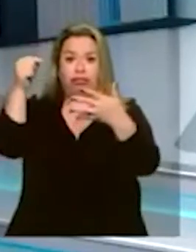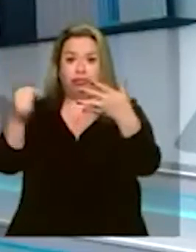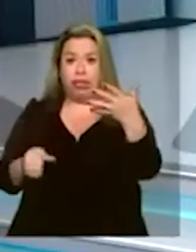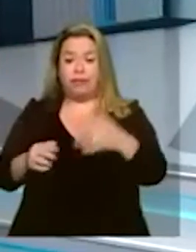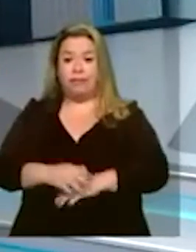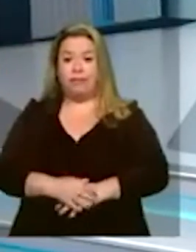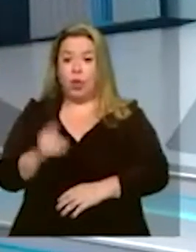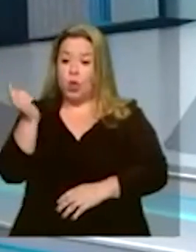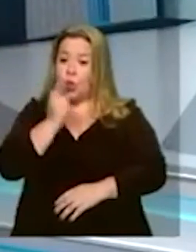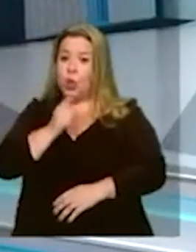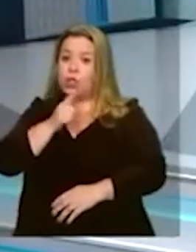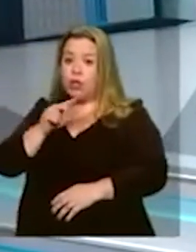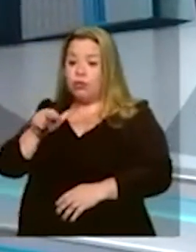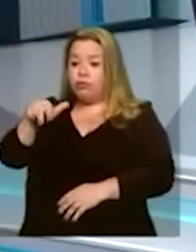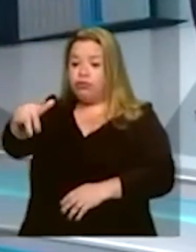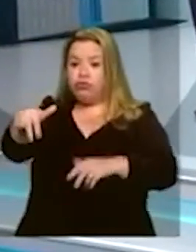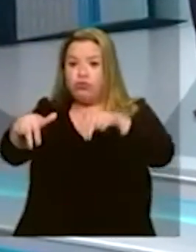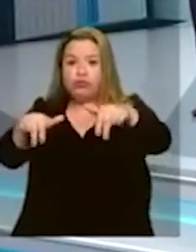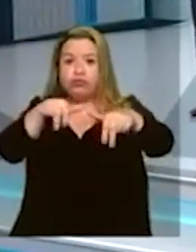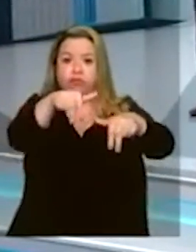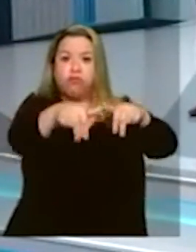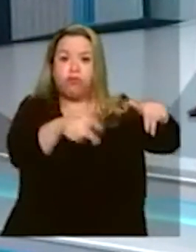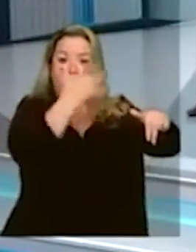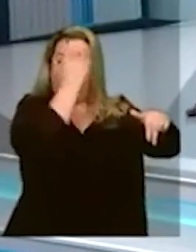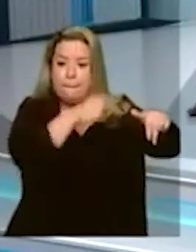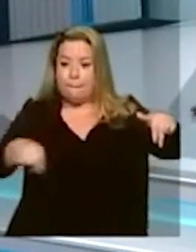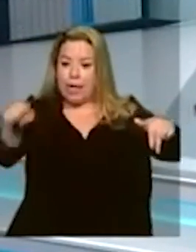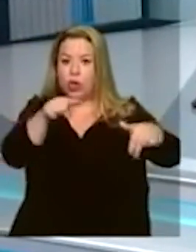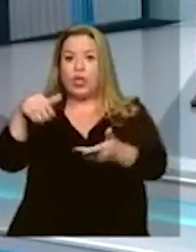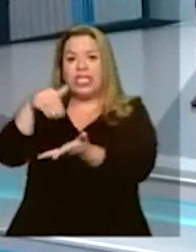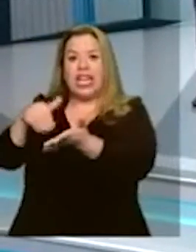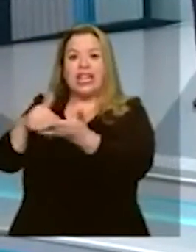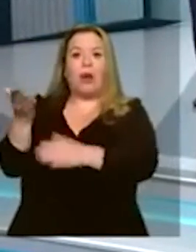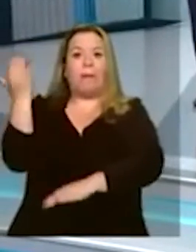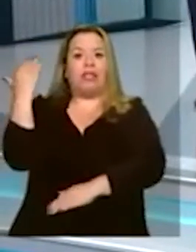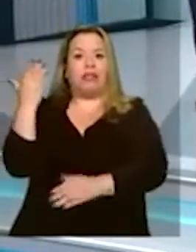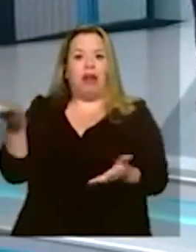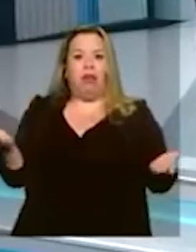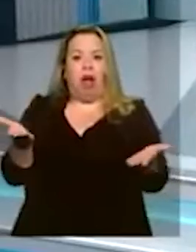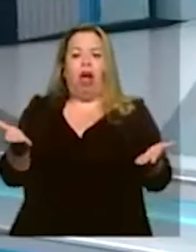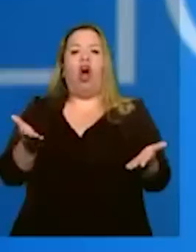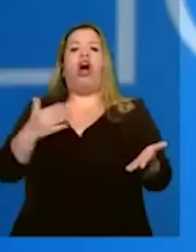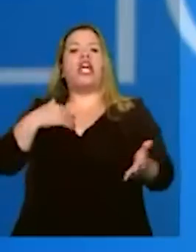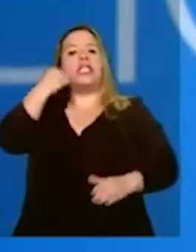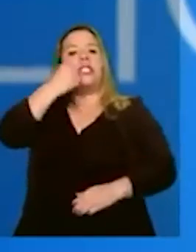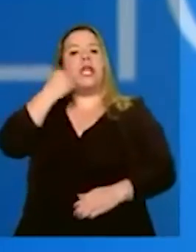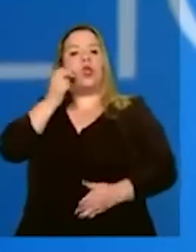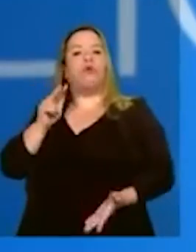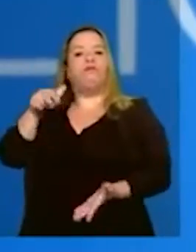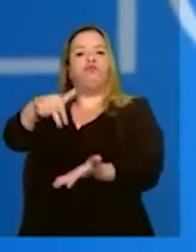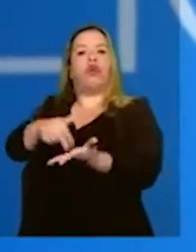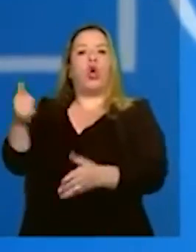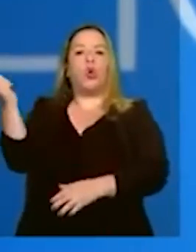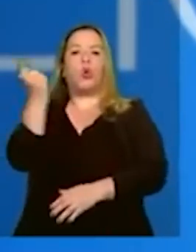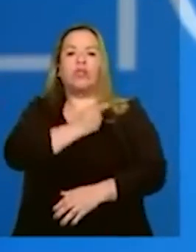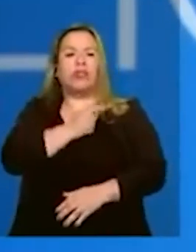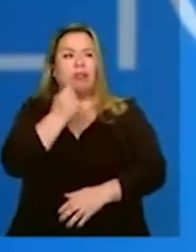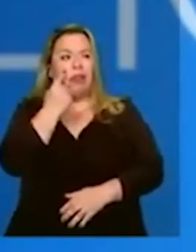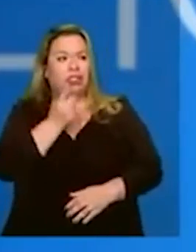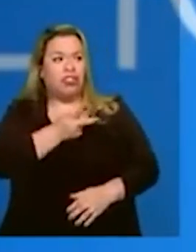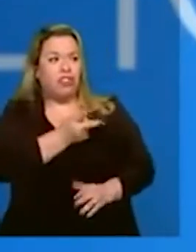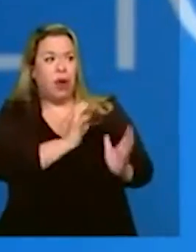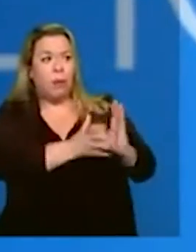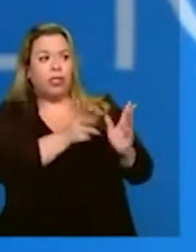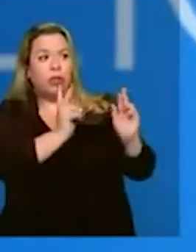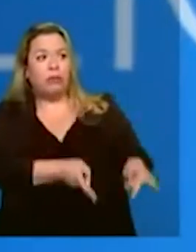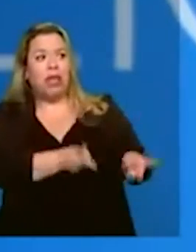Então, lideranças nasceram. E a gente vê um partido que está preso há 40 anos na mesma pessoa. E